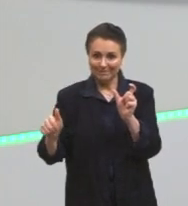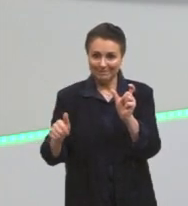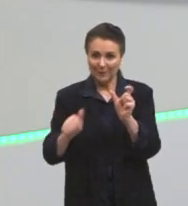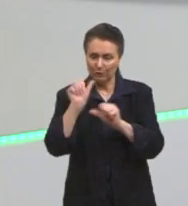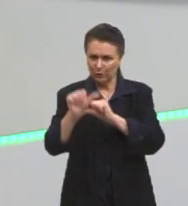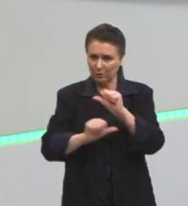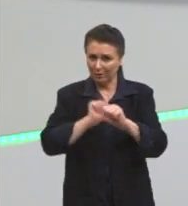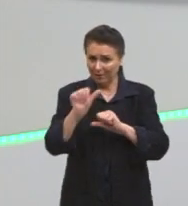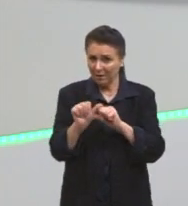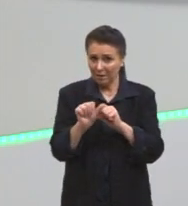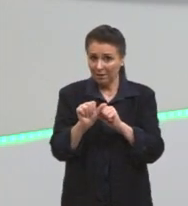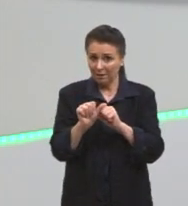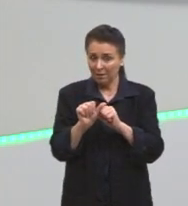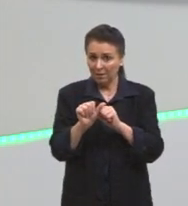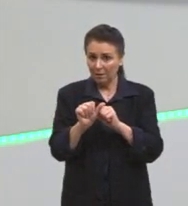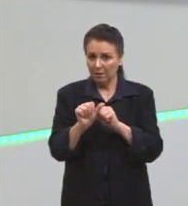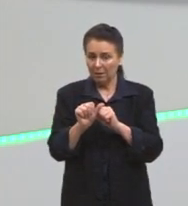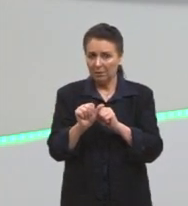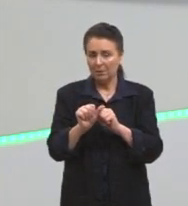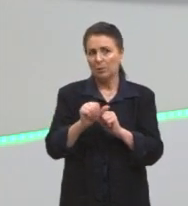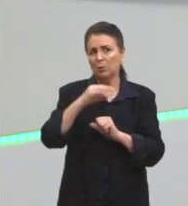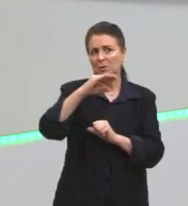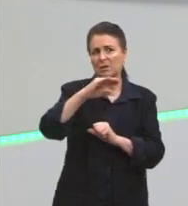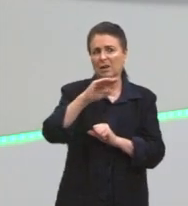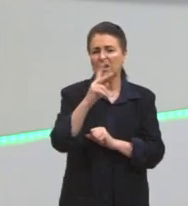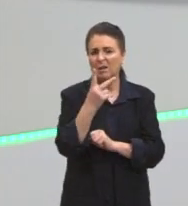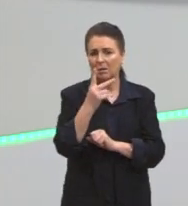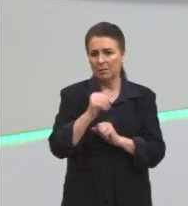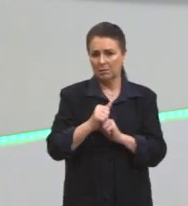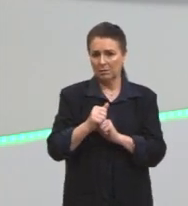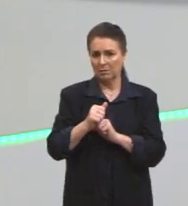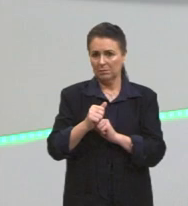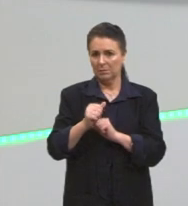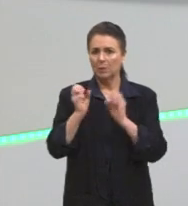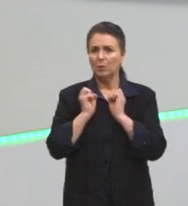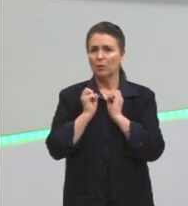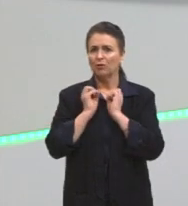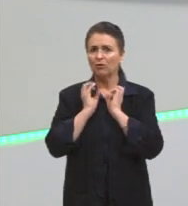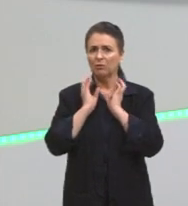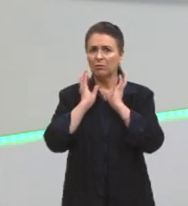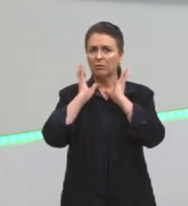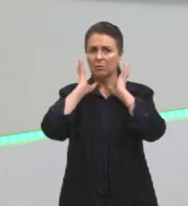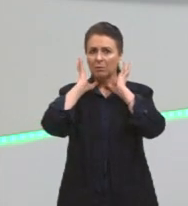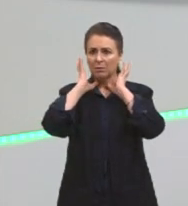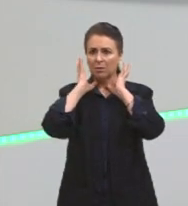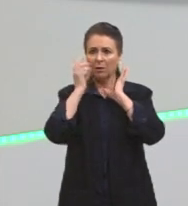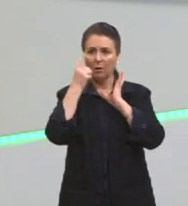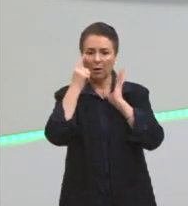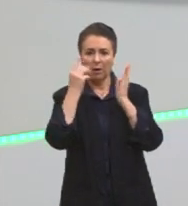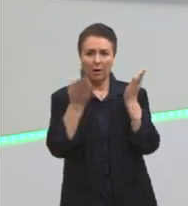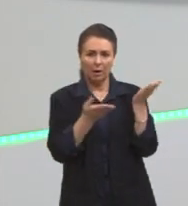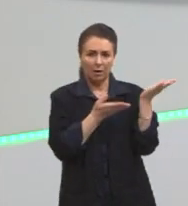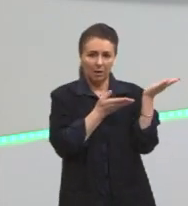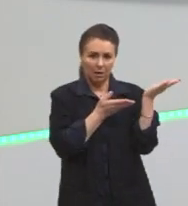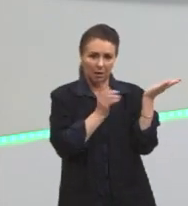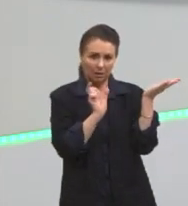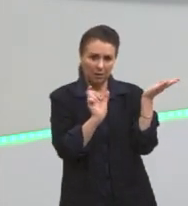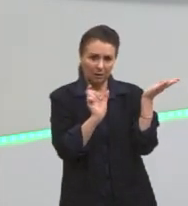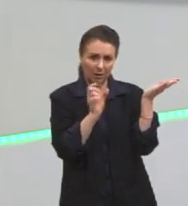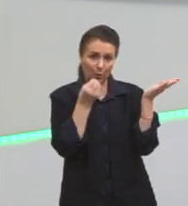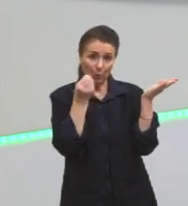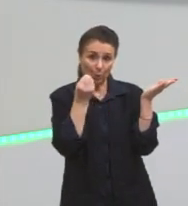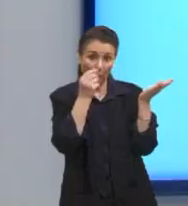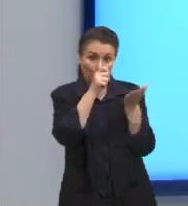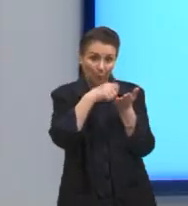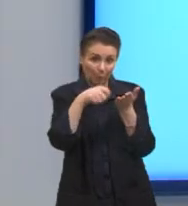eu vou escrever com ch shakespeare não aqui o que eu vou